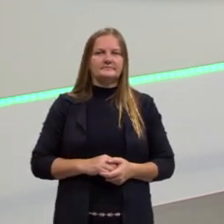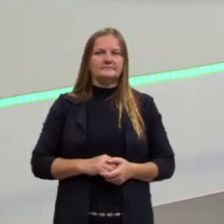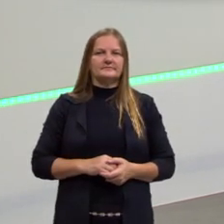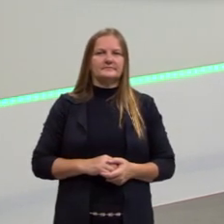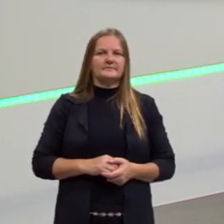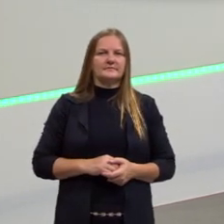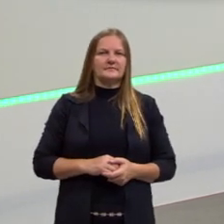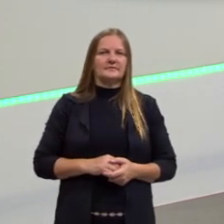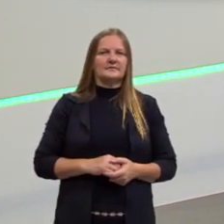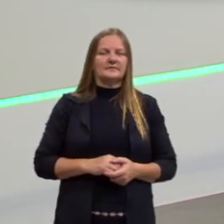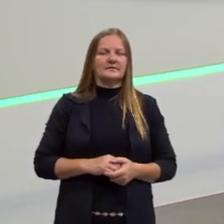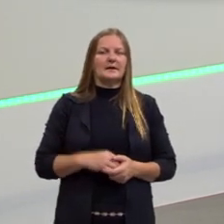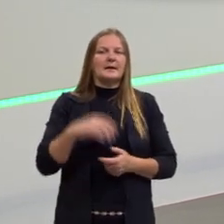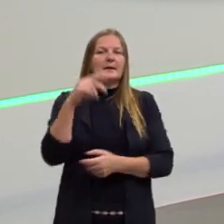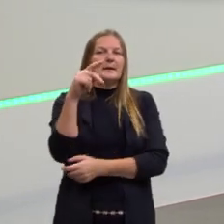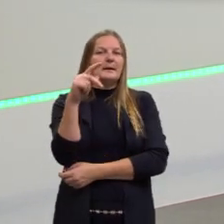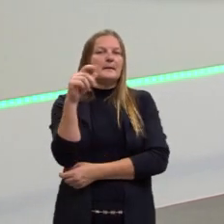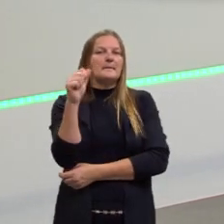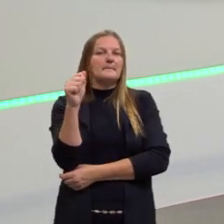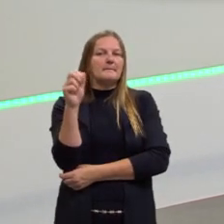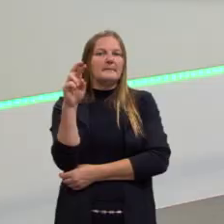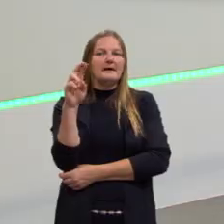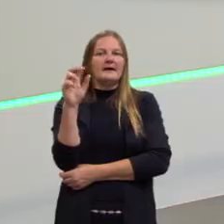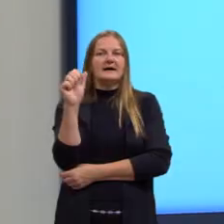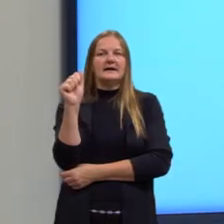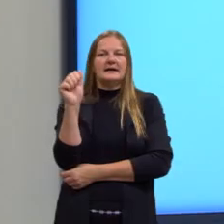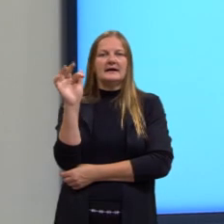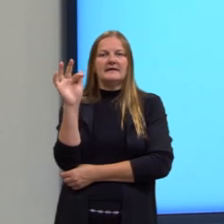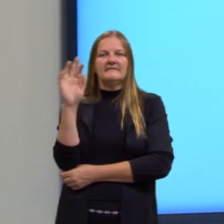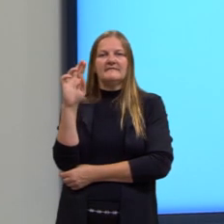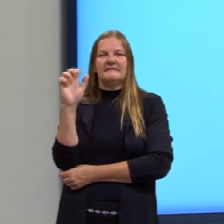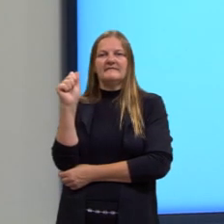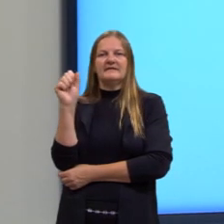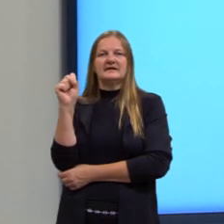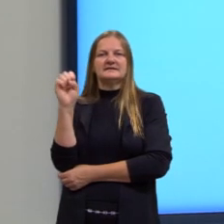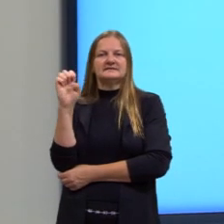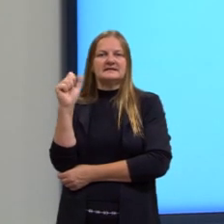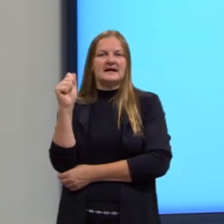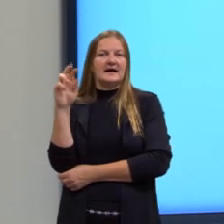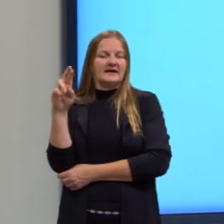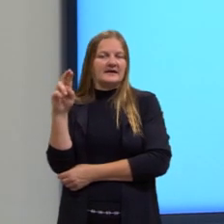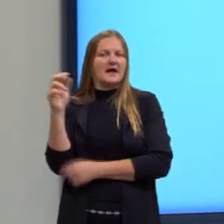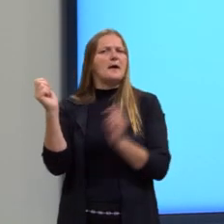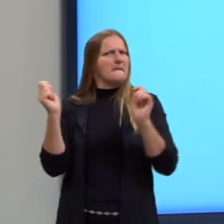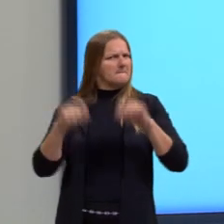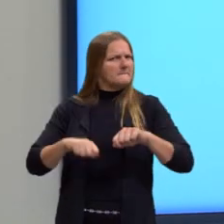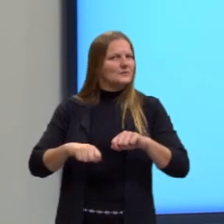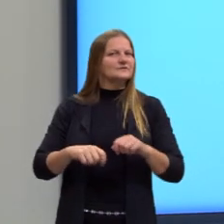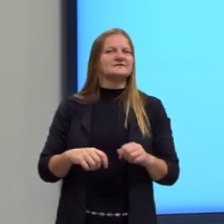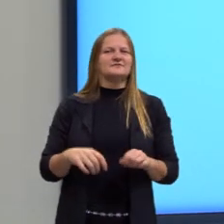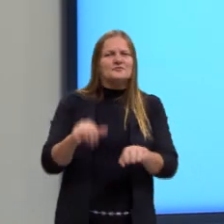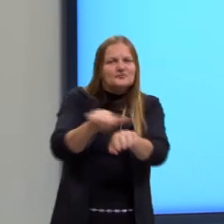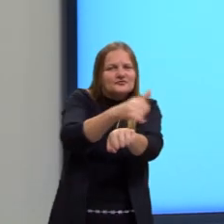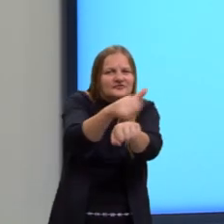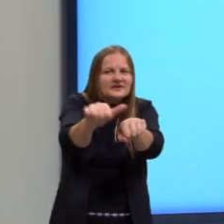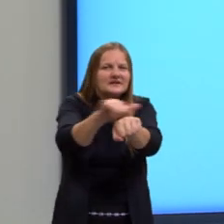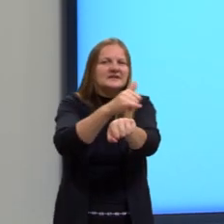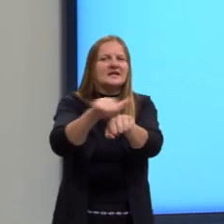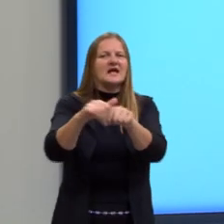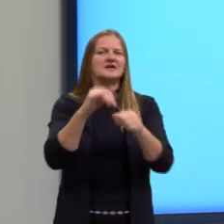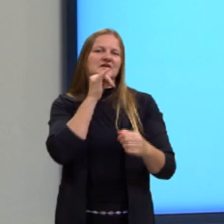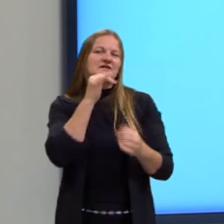Tu vai parafrasear. Então, a gente tem possibilidades. Esses são alguns